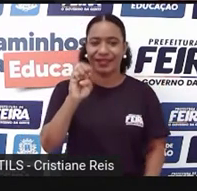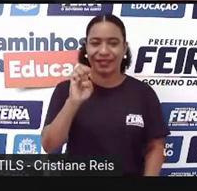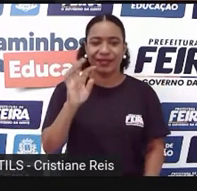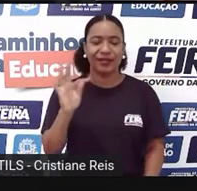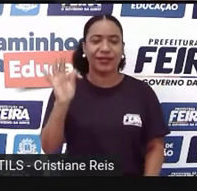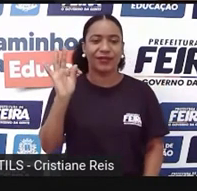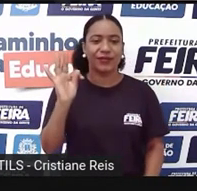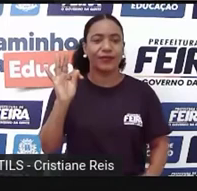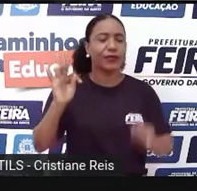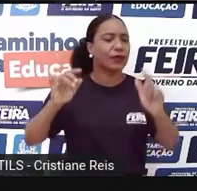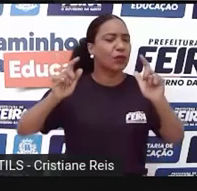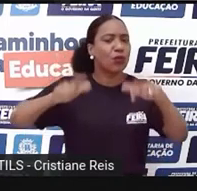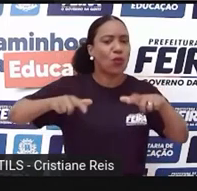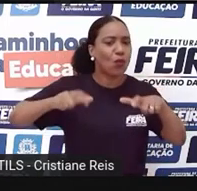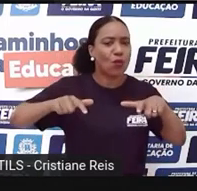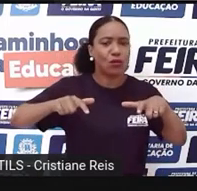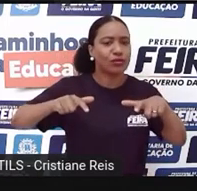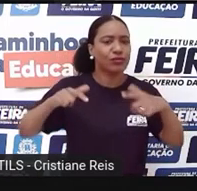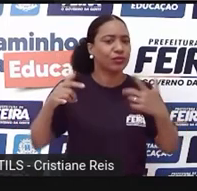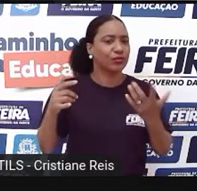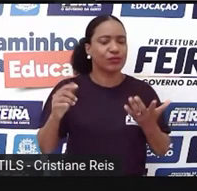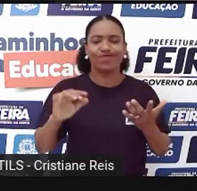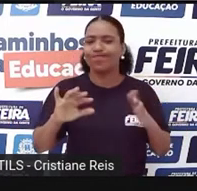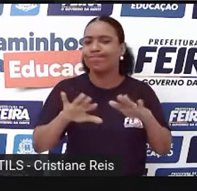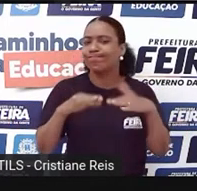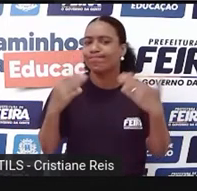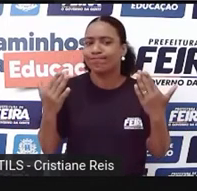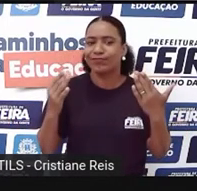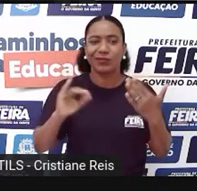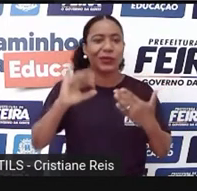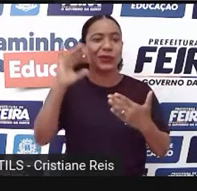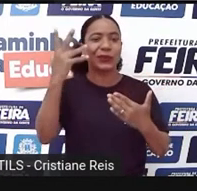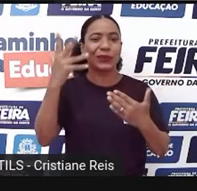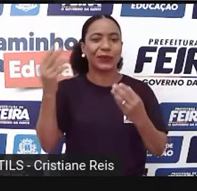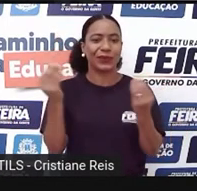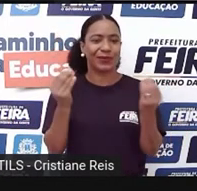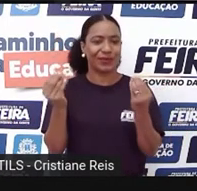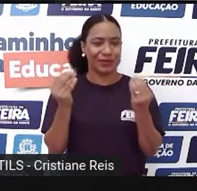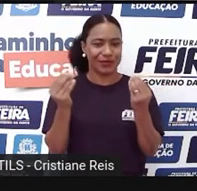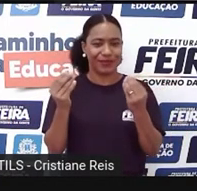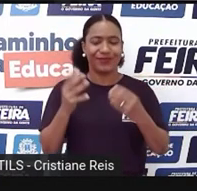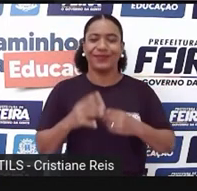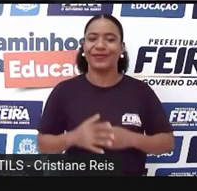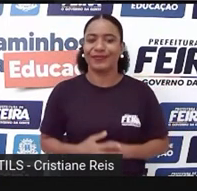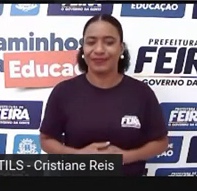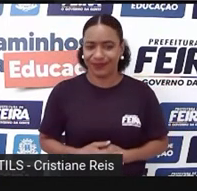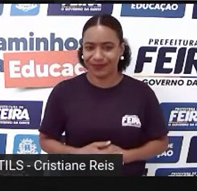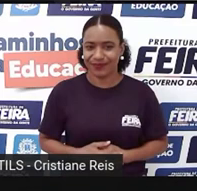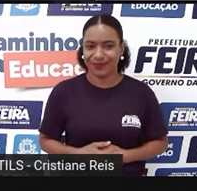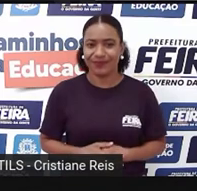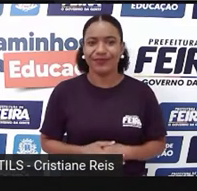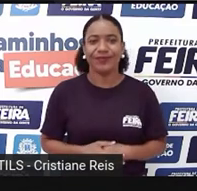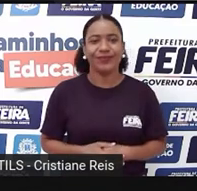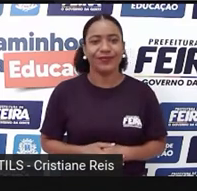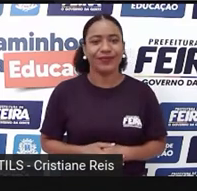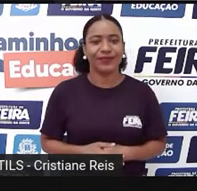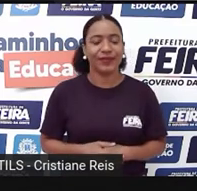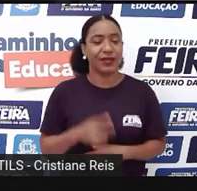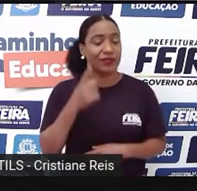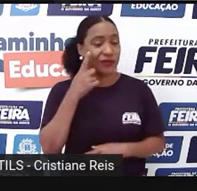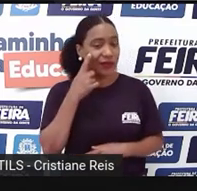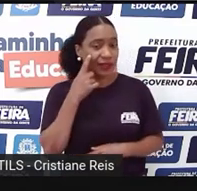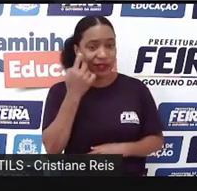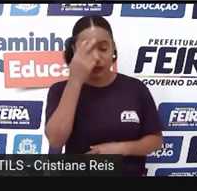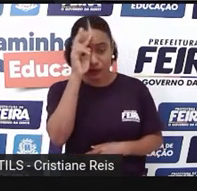Onde e quando Where is the story Going to happen Onde a história Vai acontecer When is the